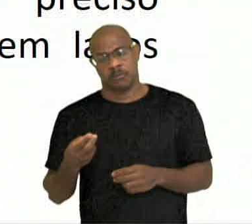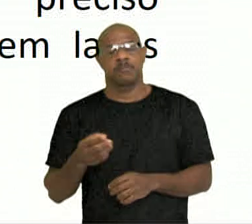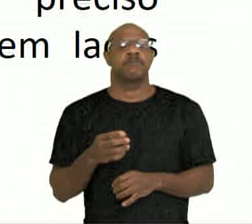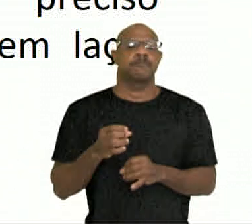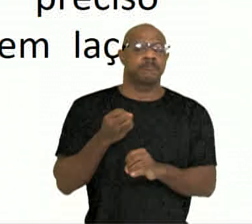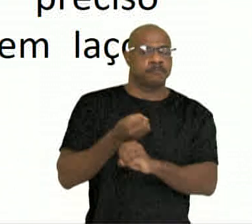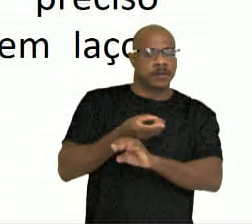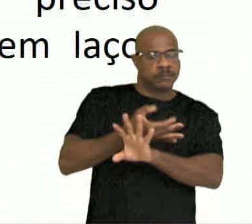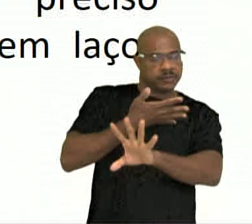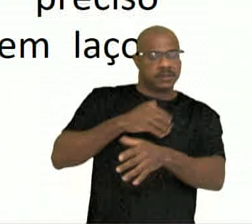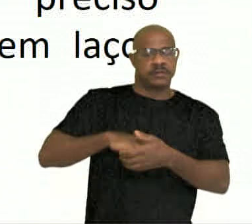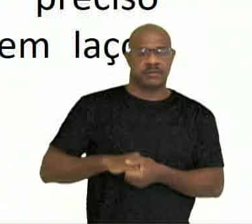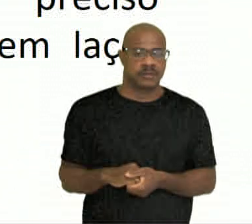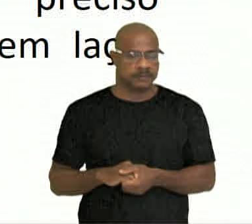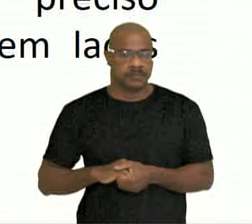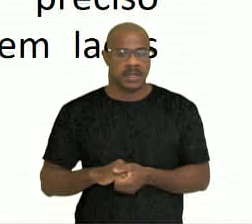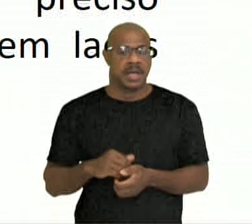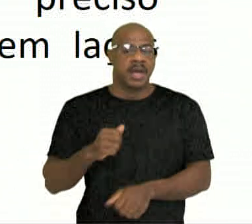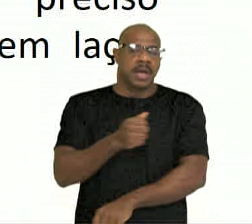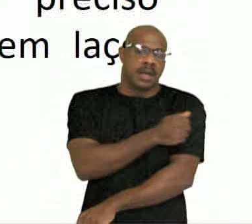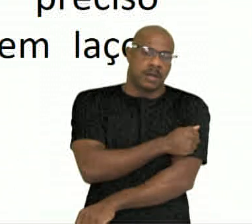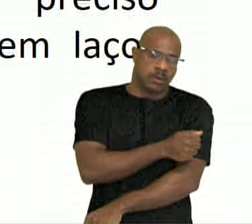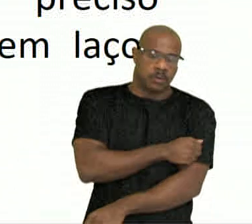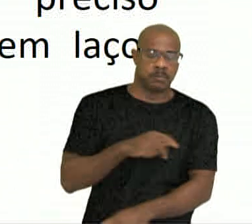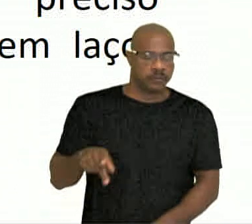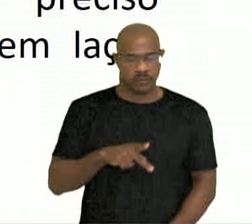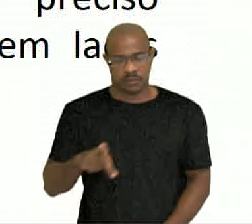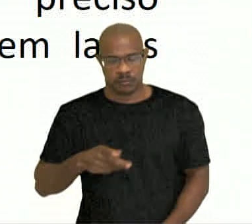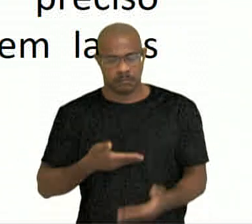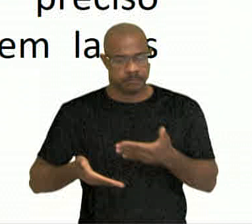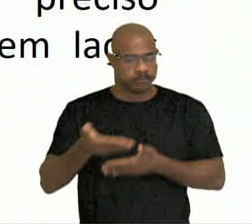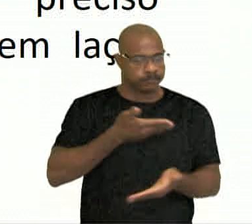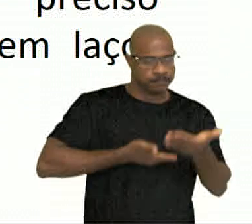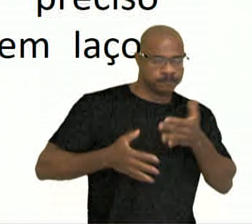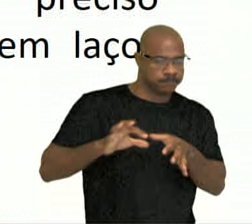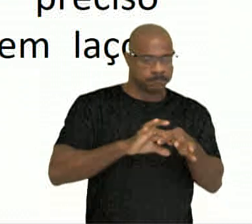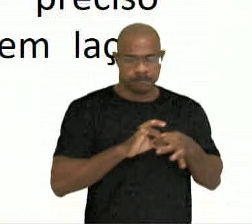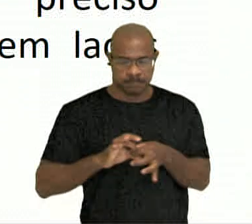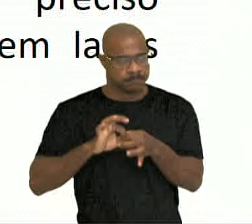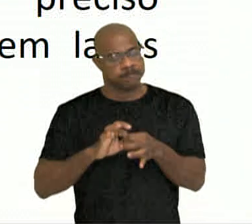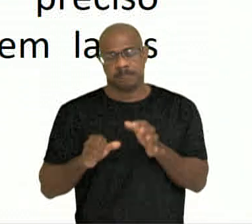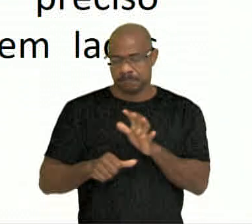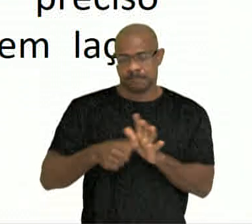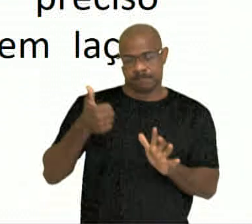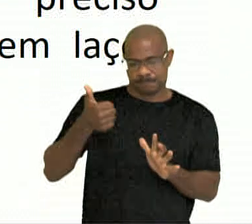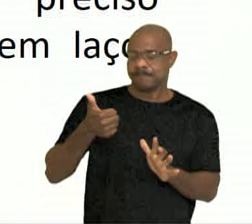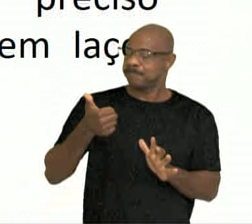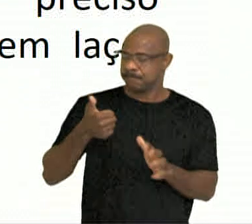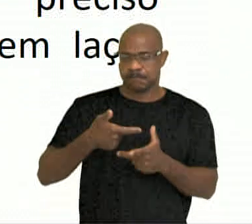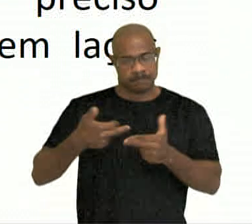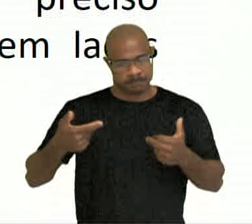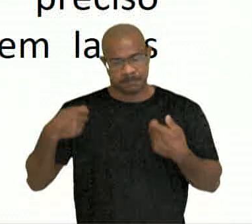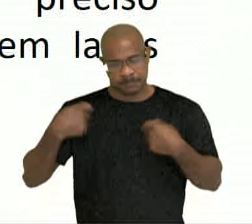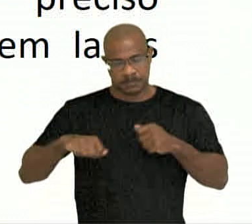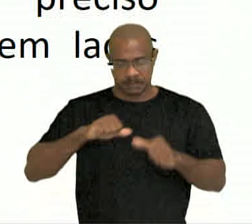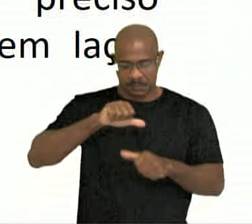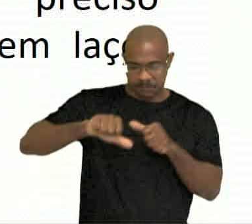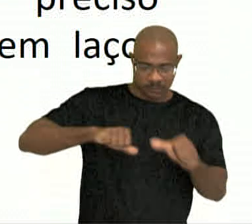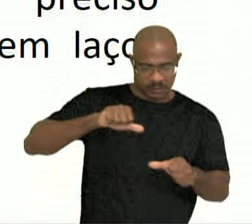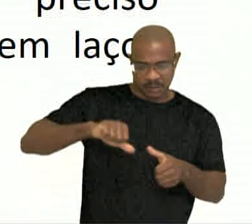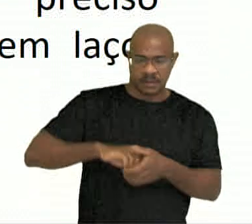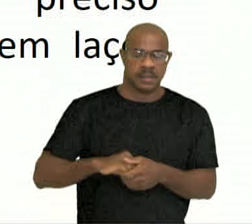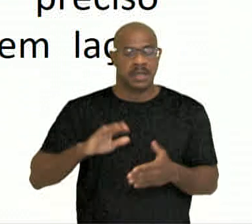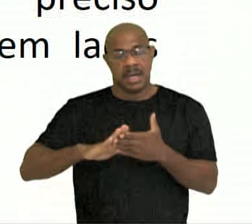O acolhimento de alunos e professores será o primeiro passo para as mudanças. As instituições escolares, públicas e